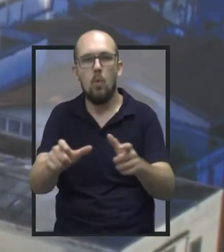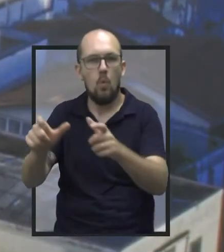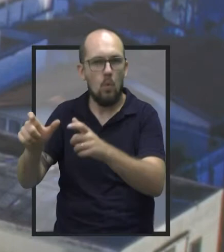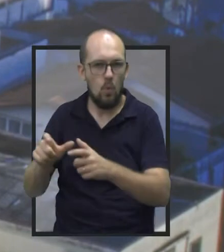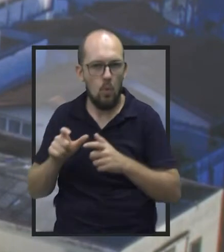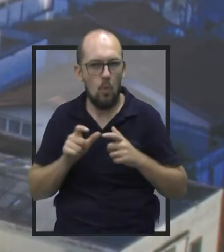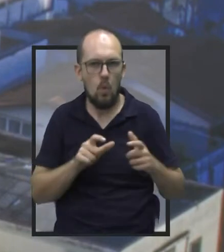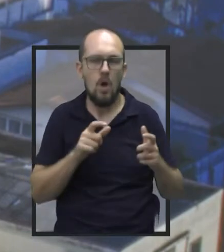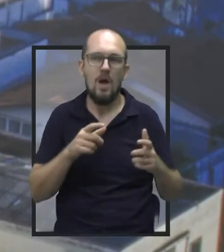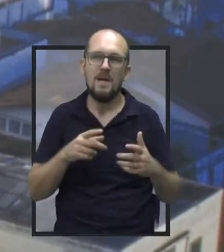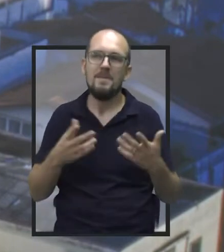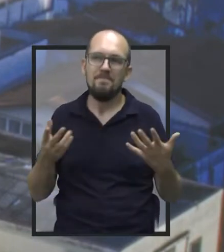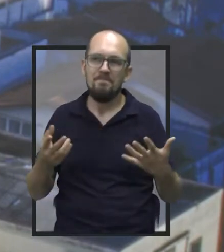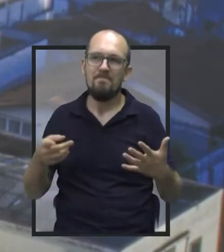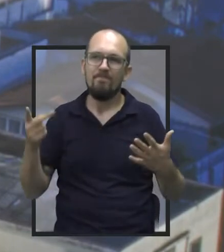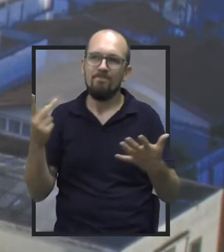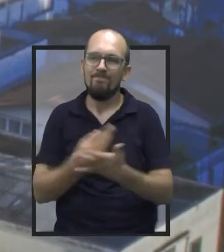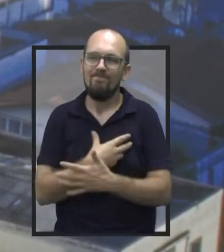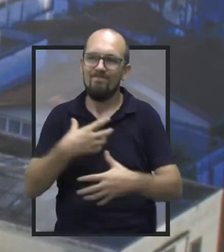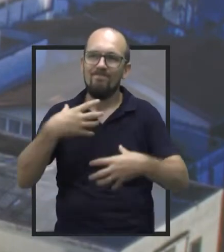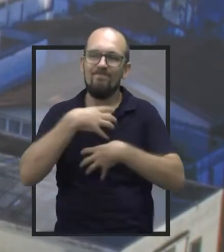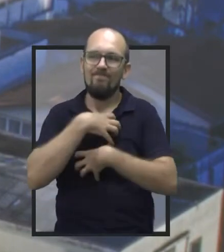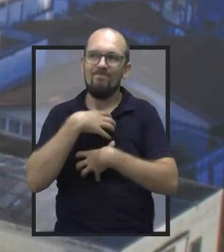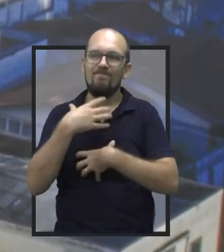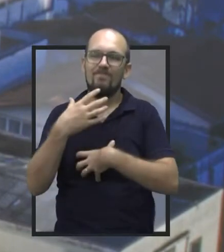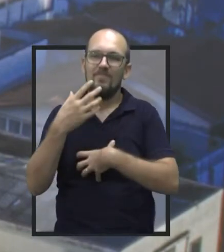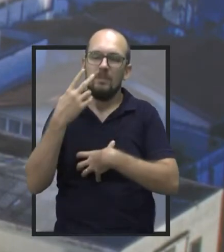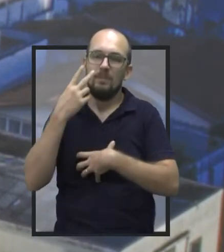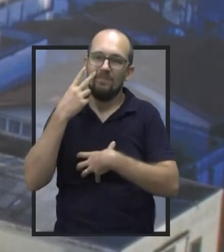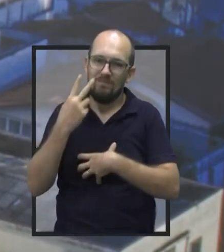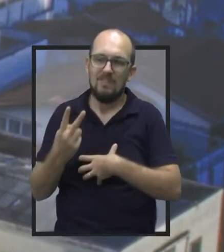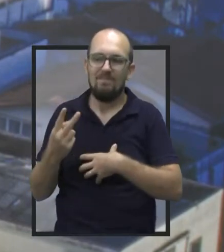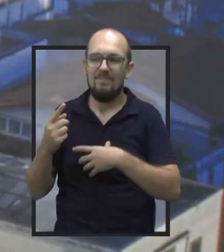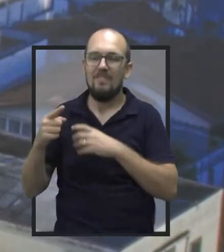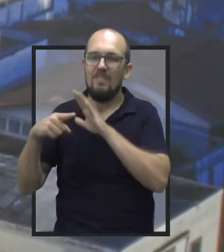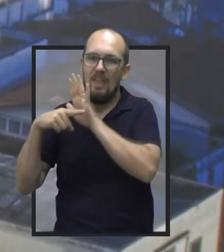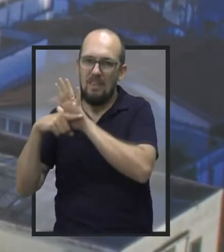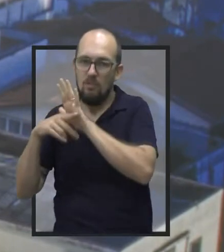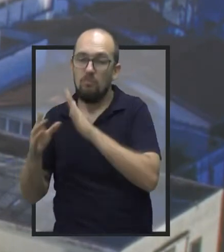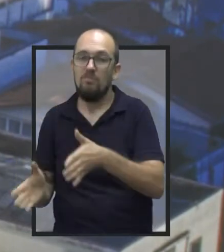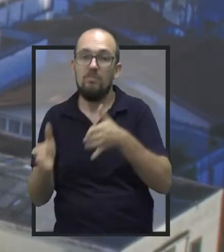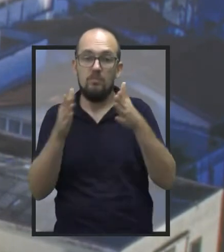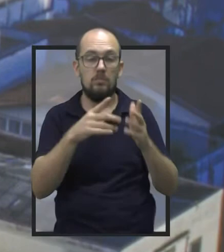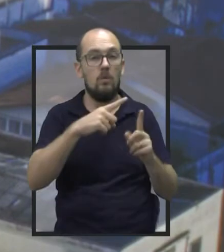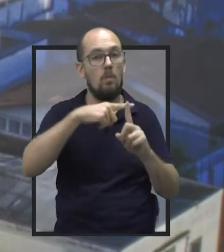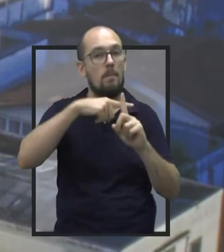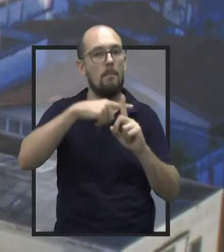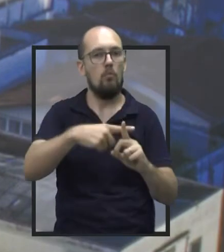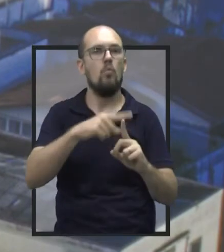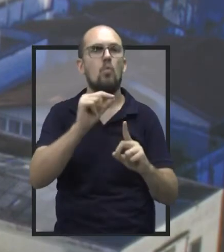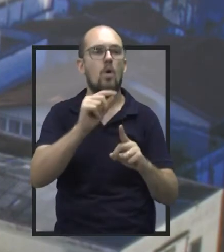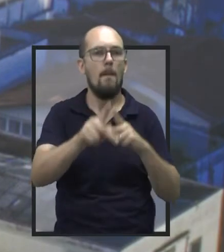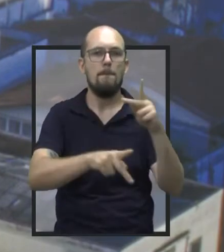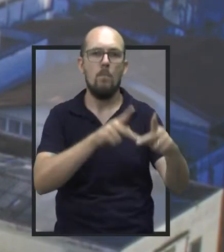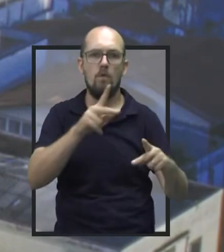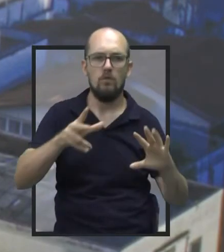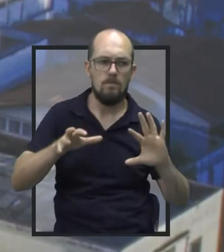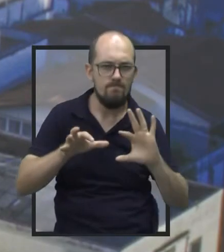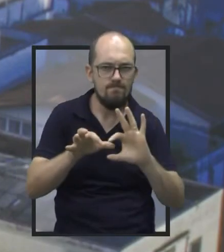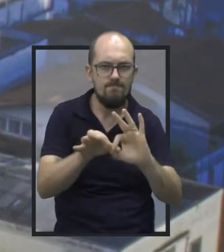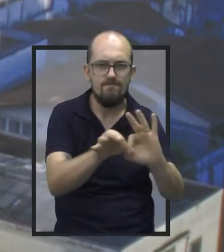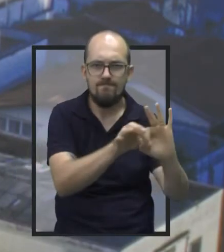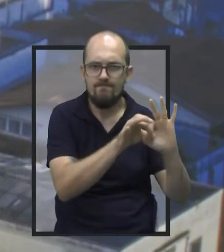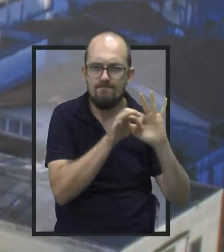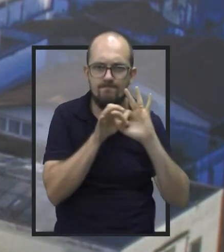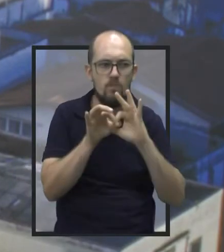Com toda essa tragédia, a gente teve, a gente pôde ver um lado positivo do povo jauense de se unir pra ajudar essas pessoas